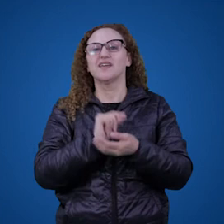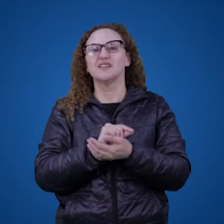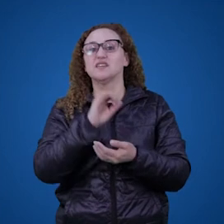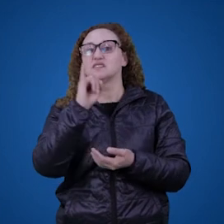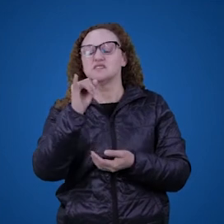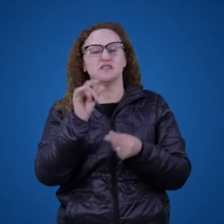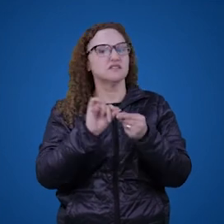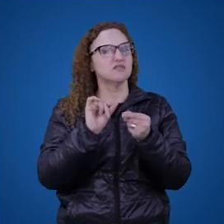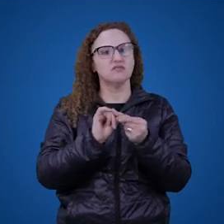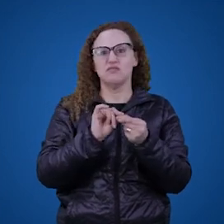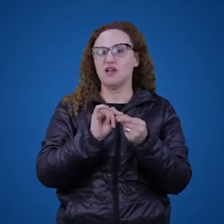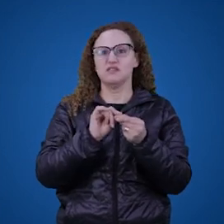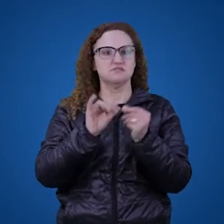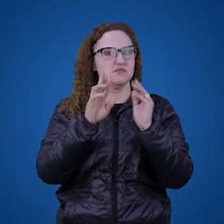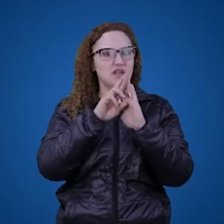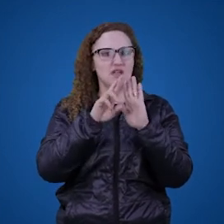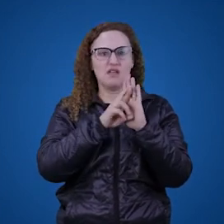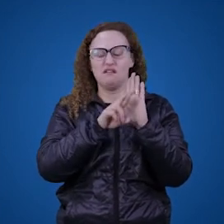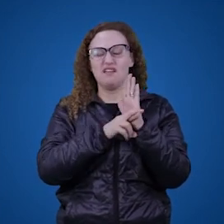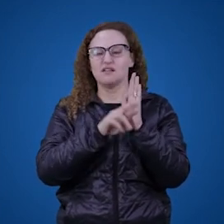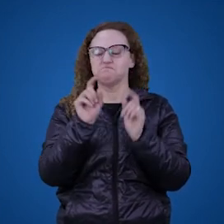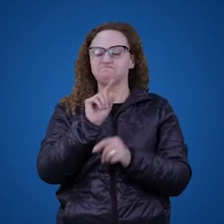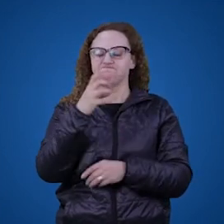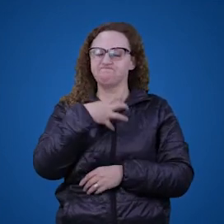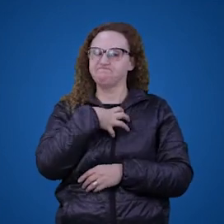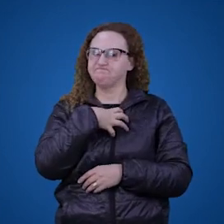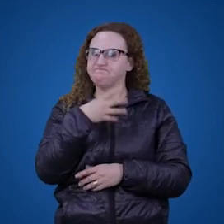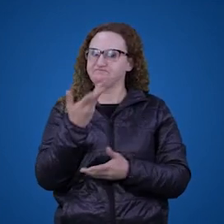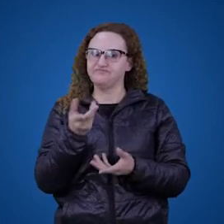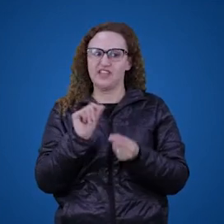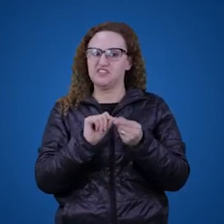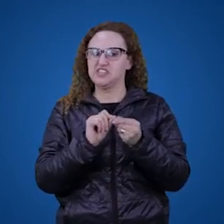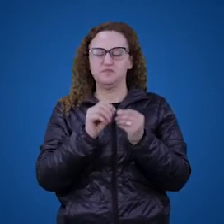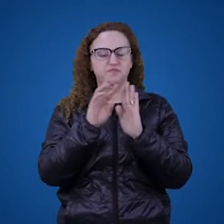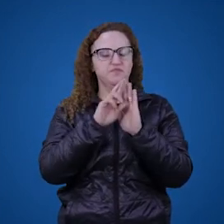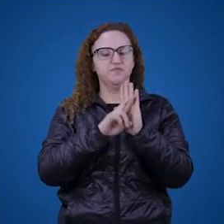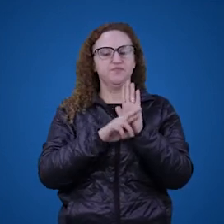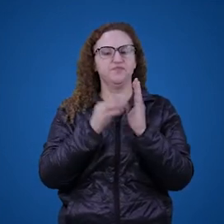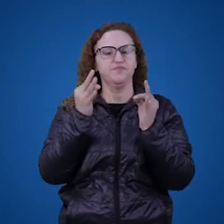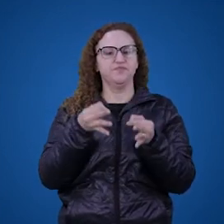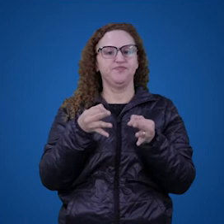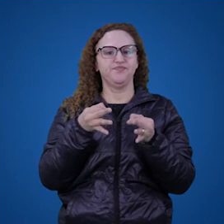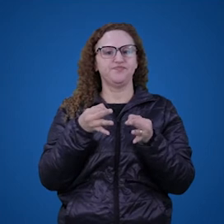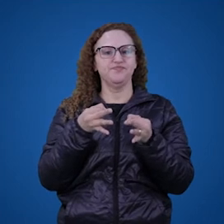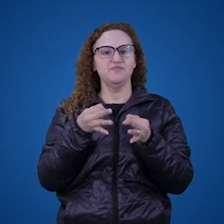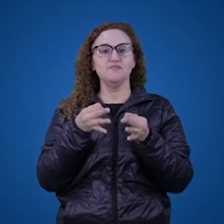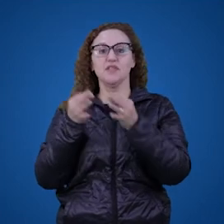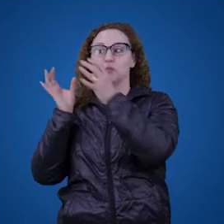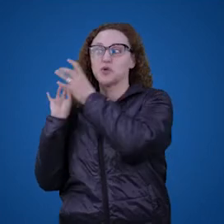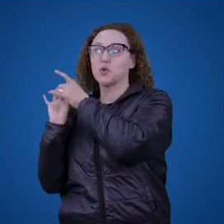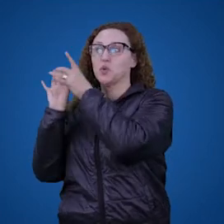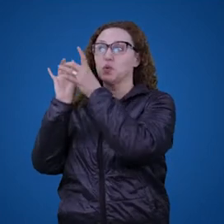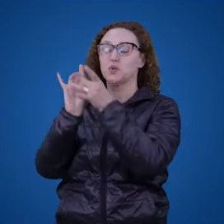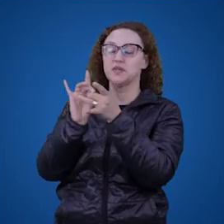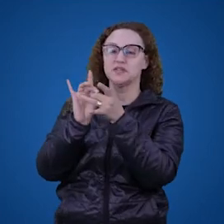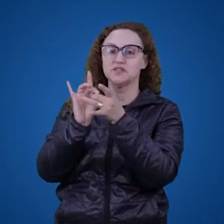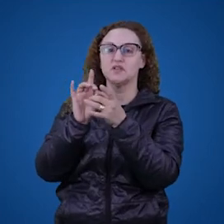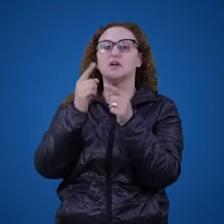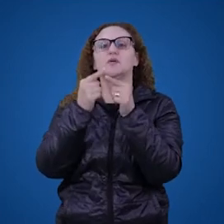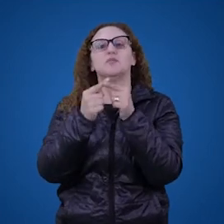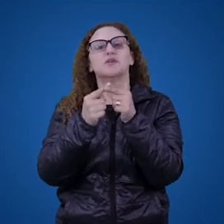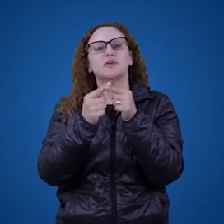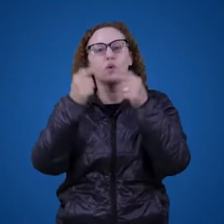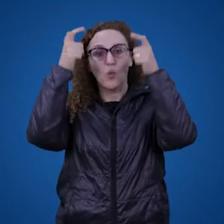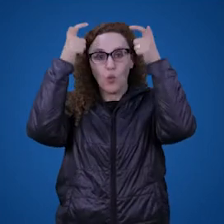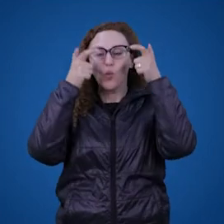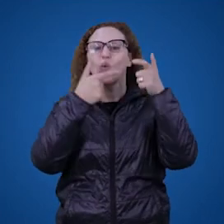faz, eu digo que ele não está se comportando adequadamente dado o contexto. Qual é o contexto? O rei